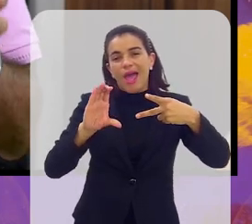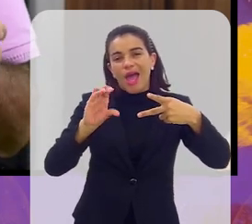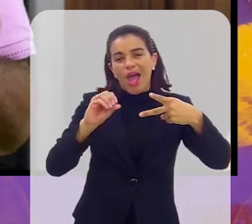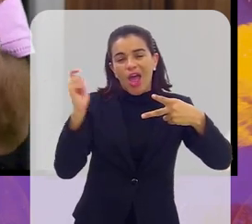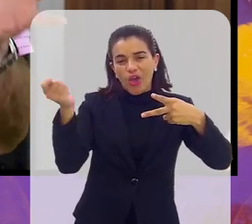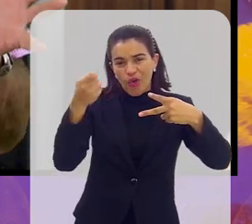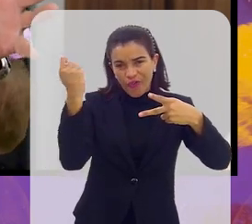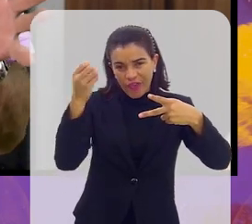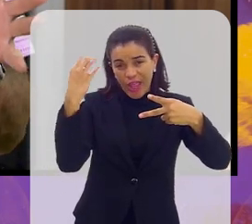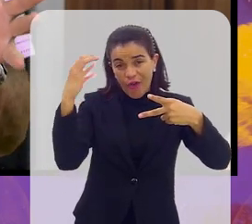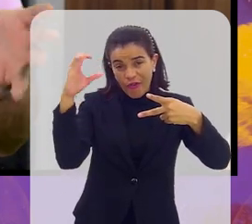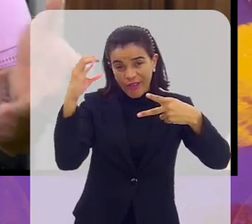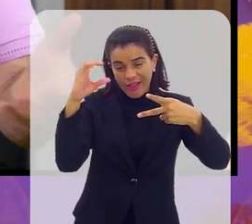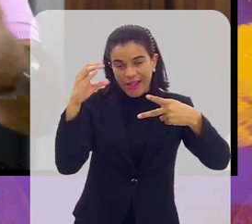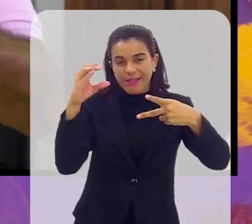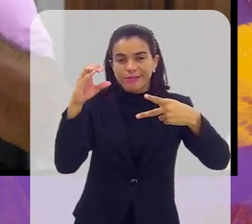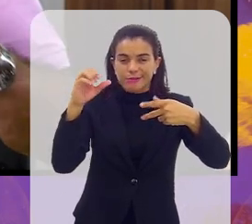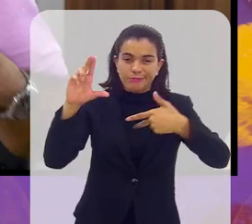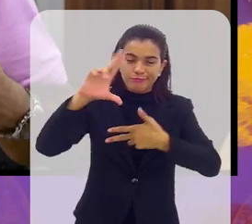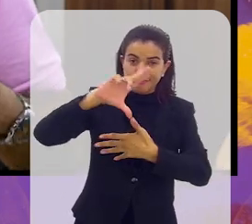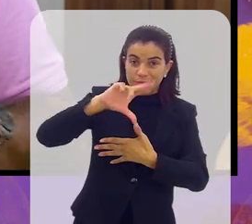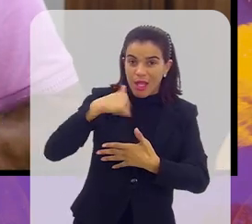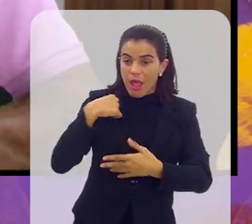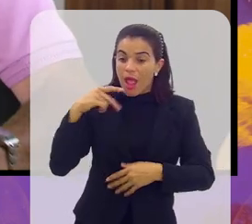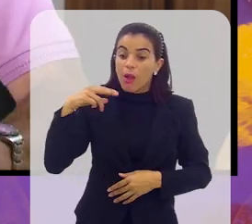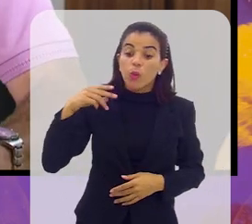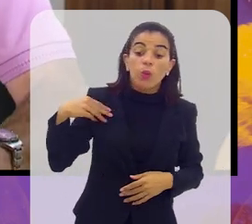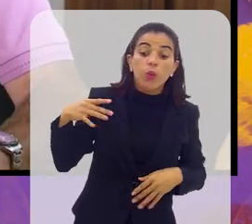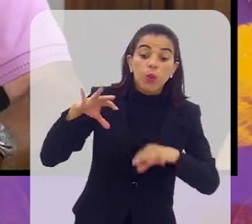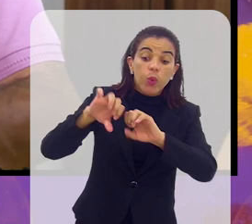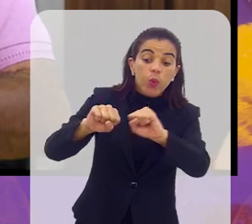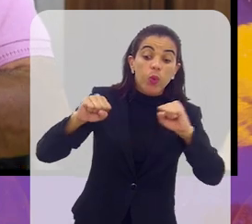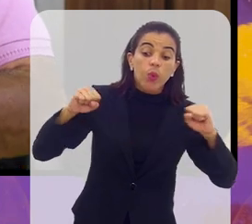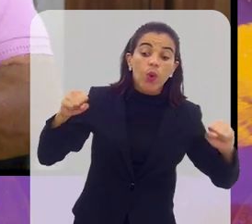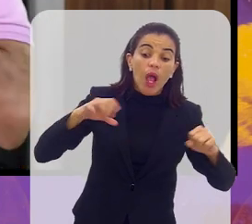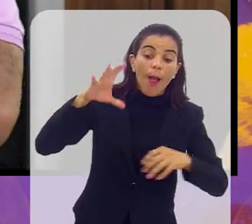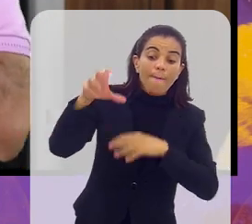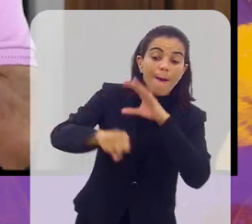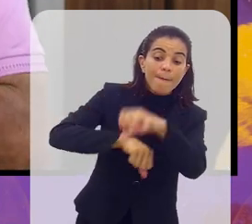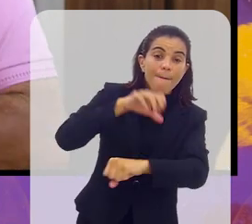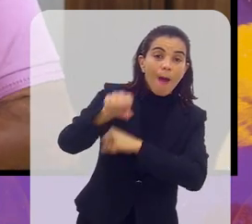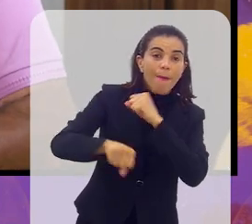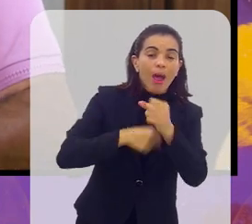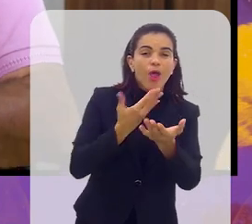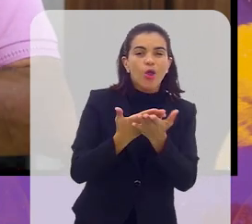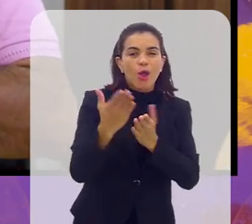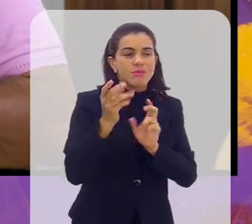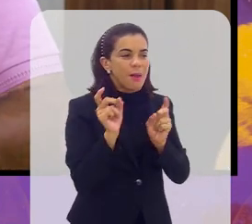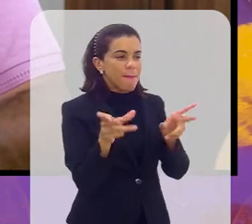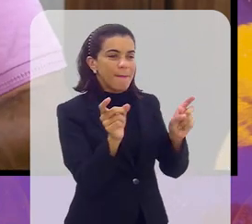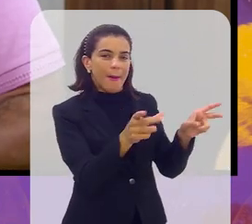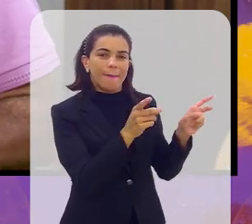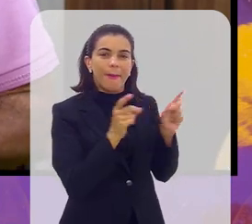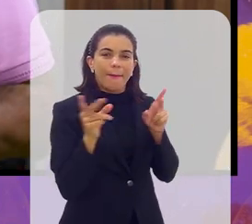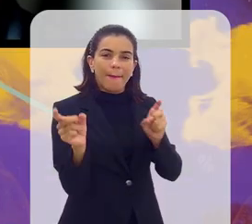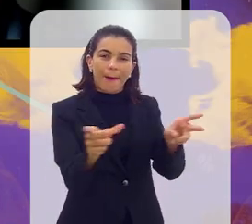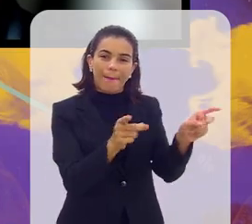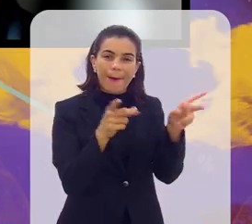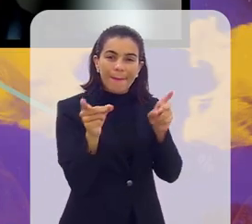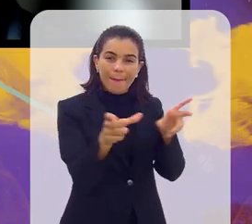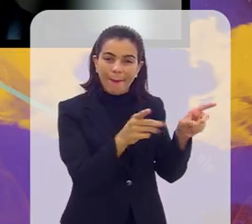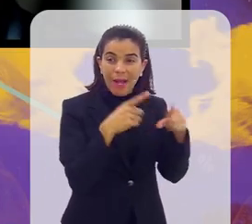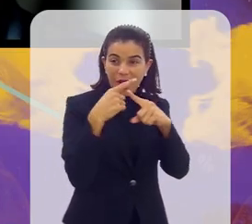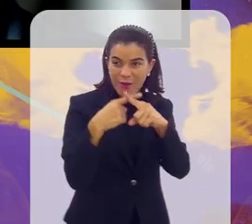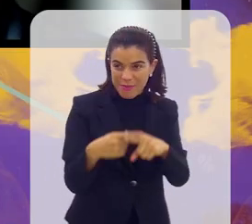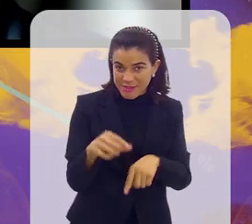O pessoal já fica de olho grande para poder pegar todos os direitos e começar a vender publicidade estática, vender a competição, não é